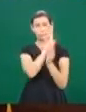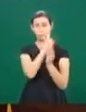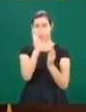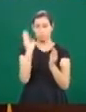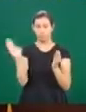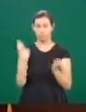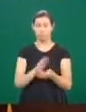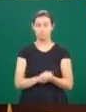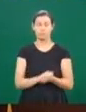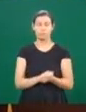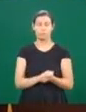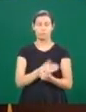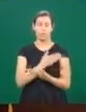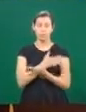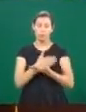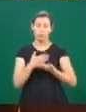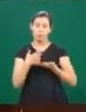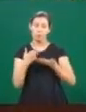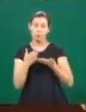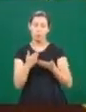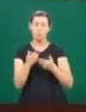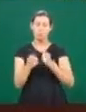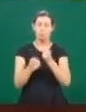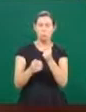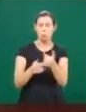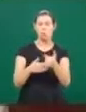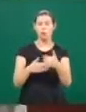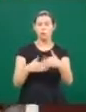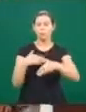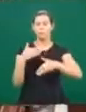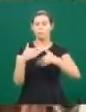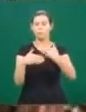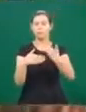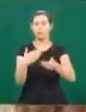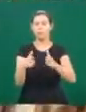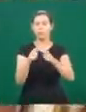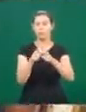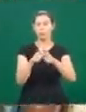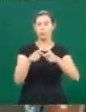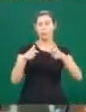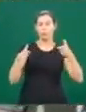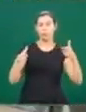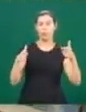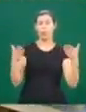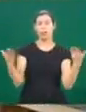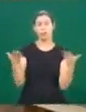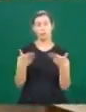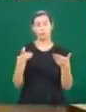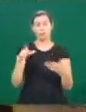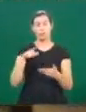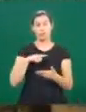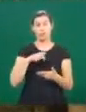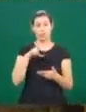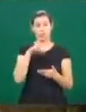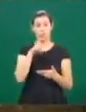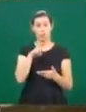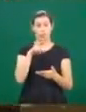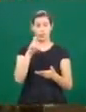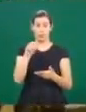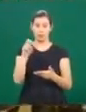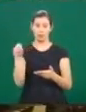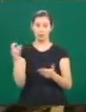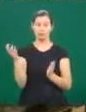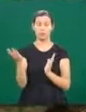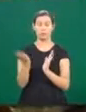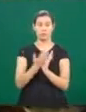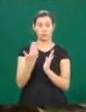itinerante. Com o passar do tempo, foi ganhando espaço. E hoje já conta com cerca de 500 títulos de diferentes gêneros